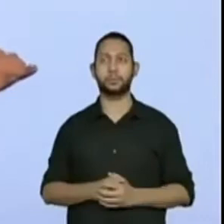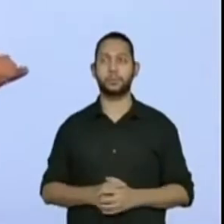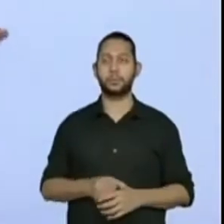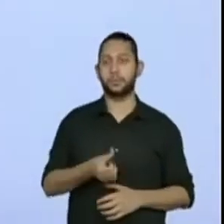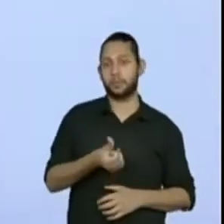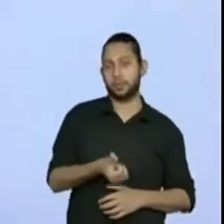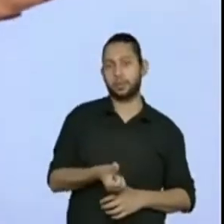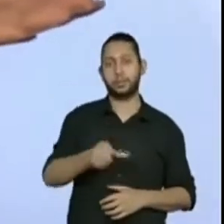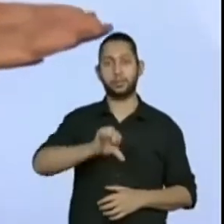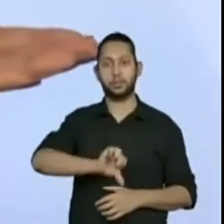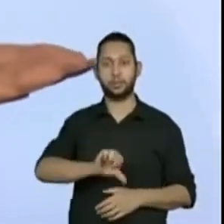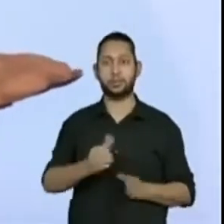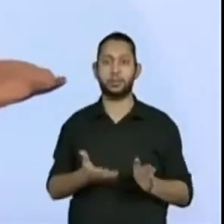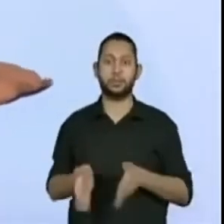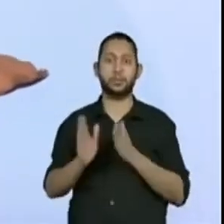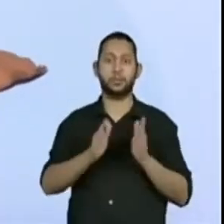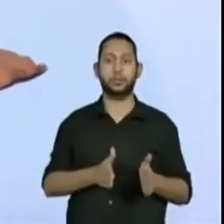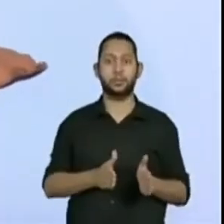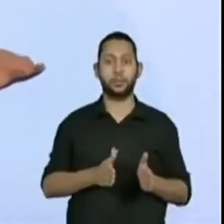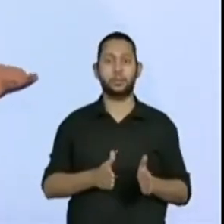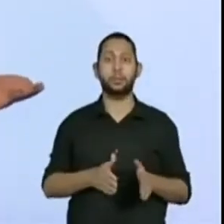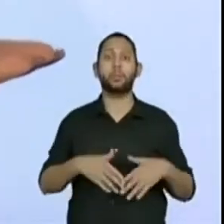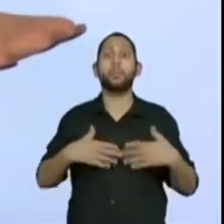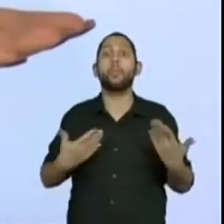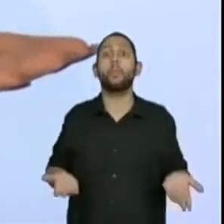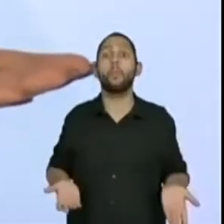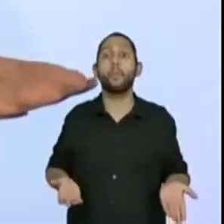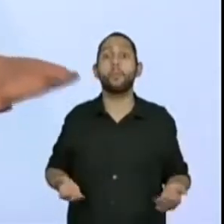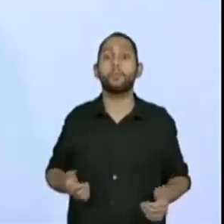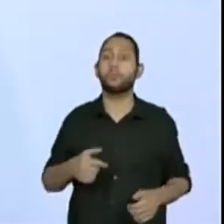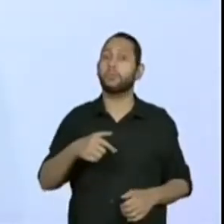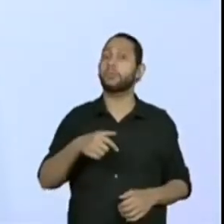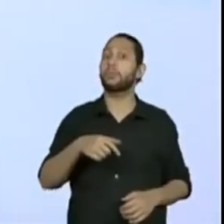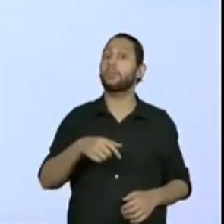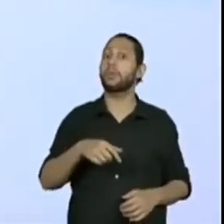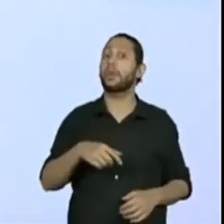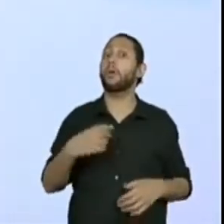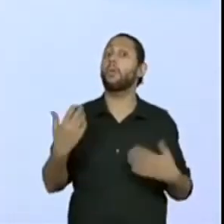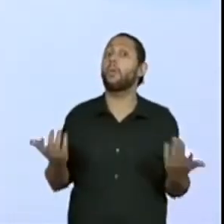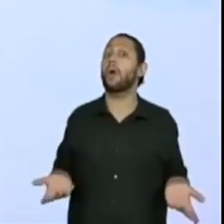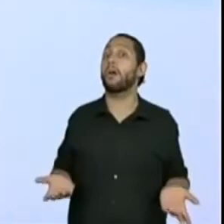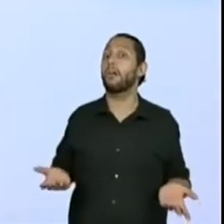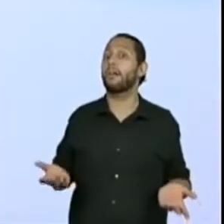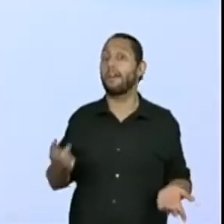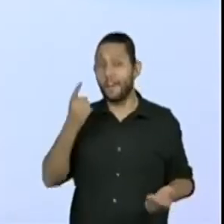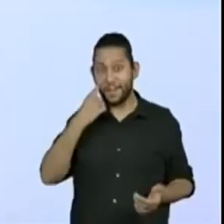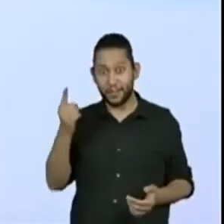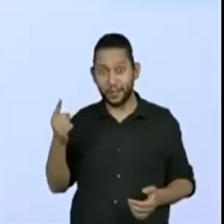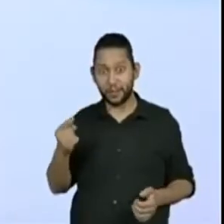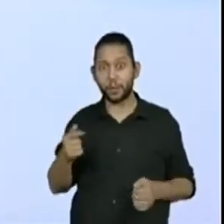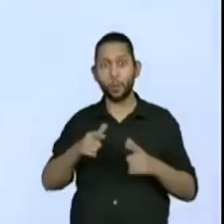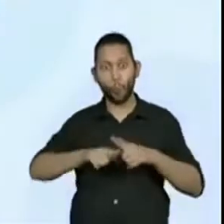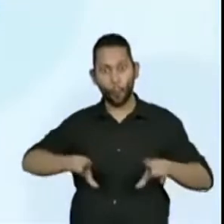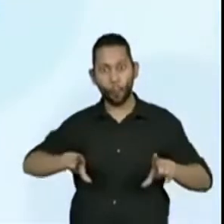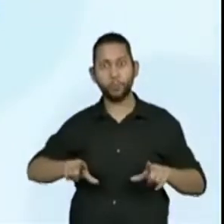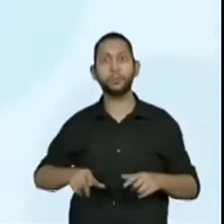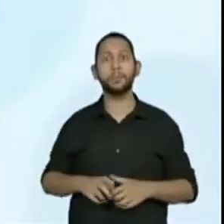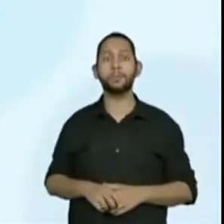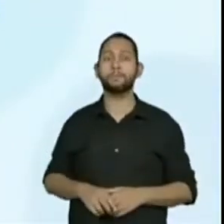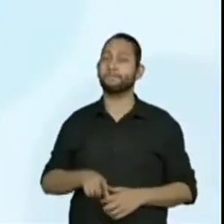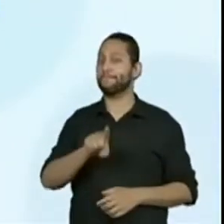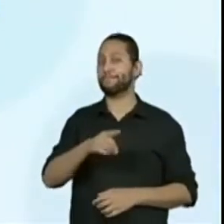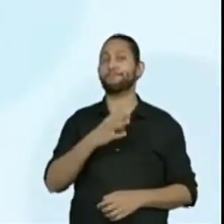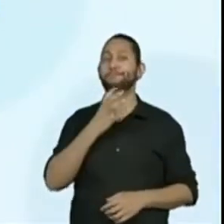69 e também mais um espaço vazio. Eu olhando aqui, já consigo